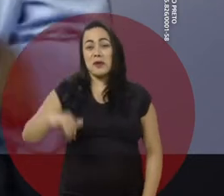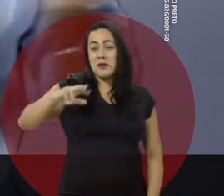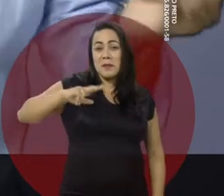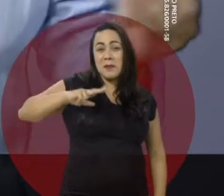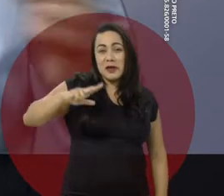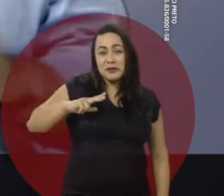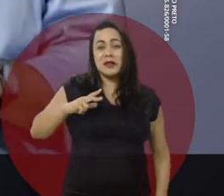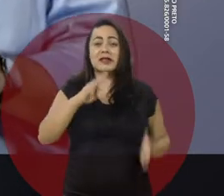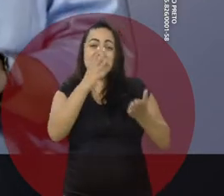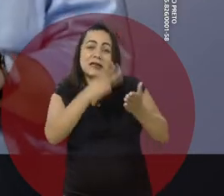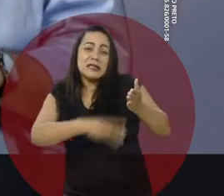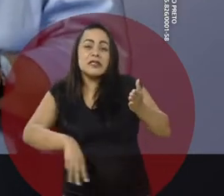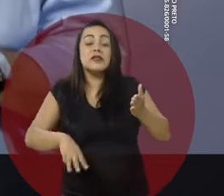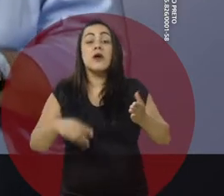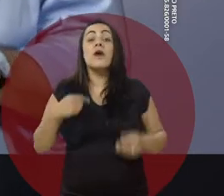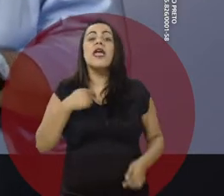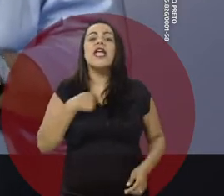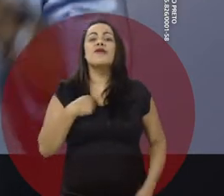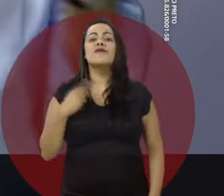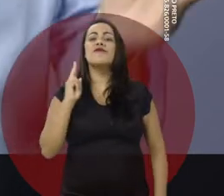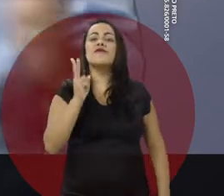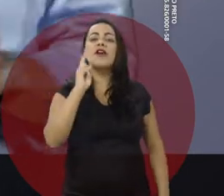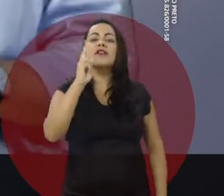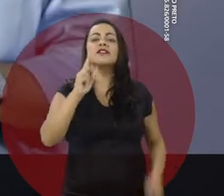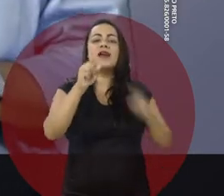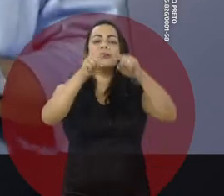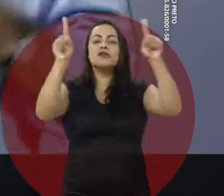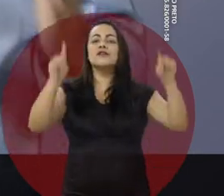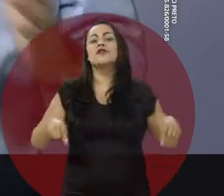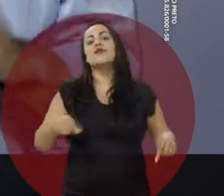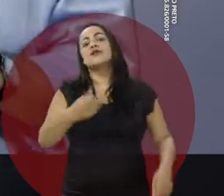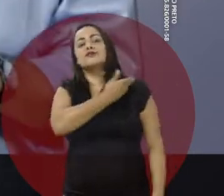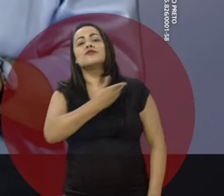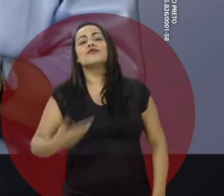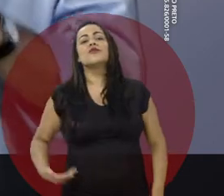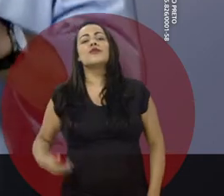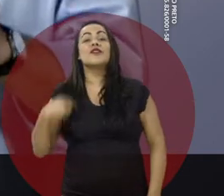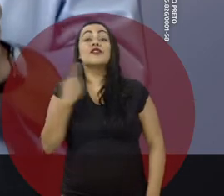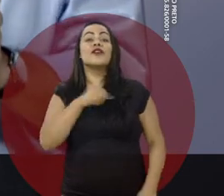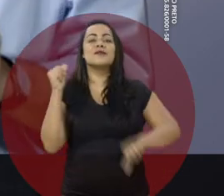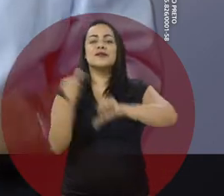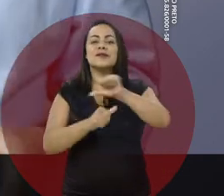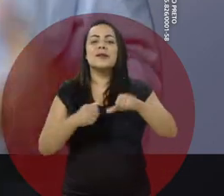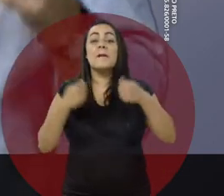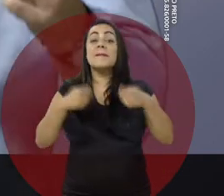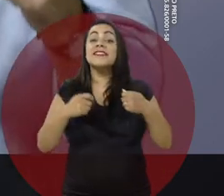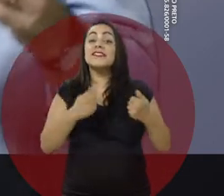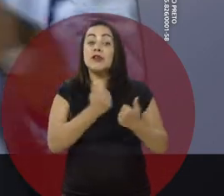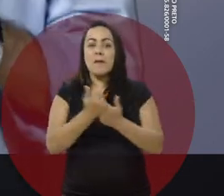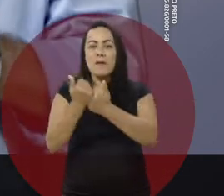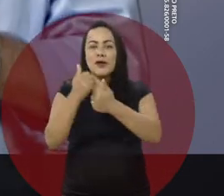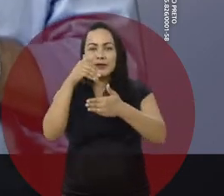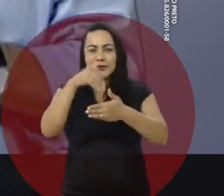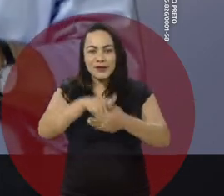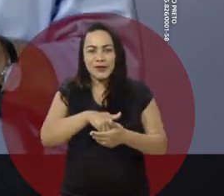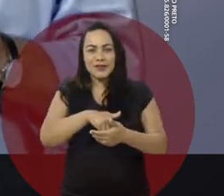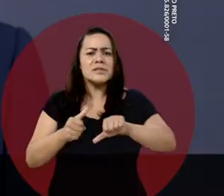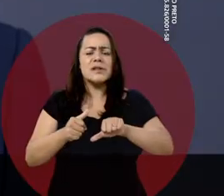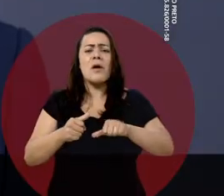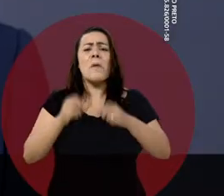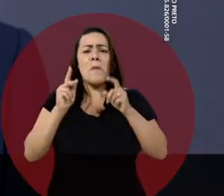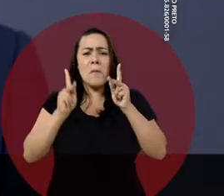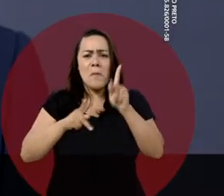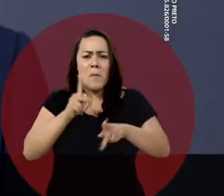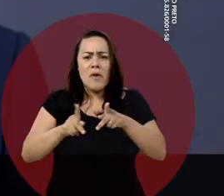terceirizações, nós vamos valorizar o serviço e os servidores. Somos a mudança, preciso do seu apoio, preciso do seu voto.